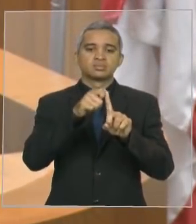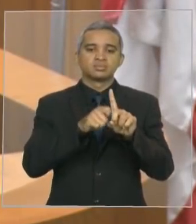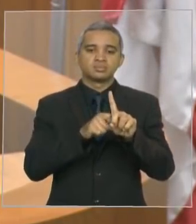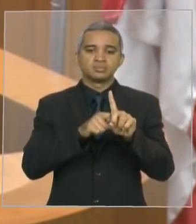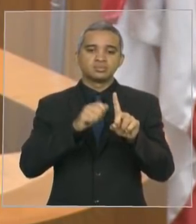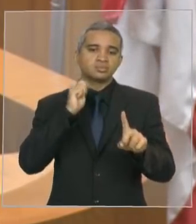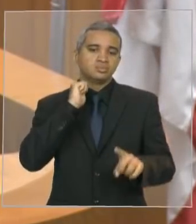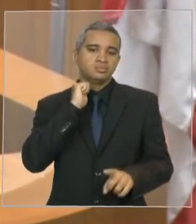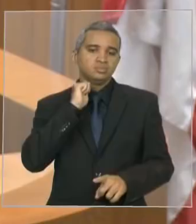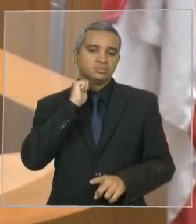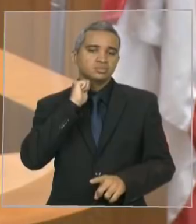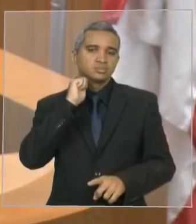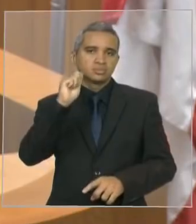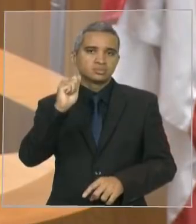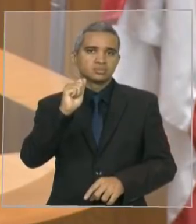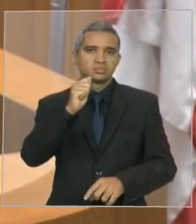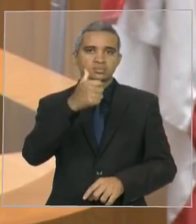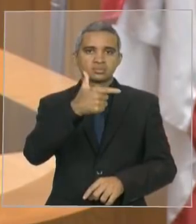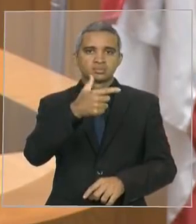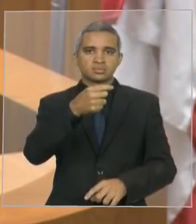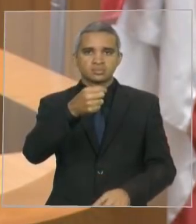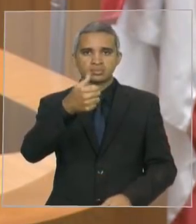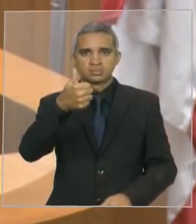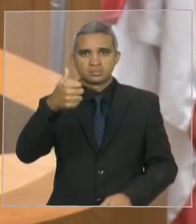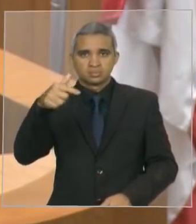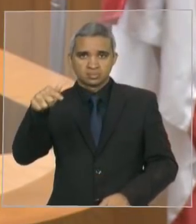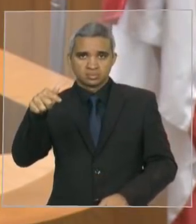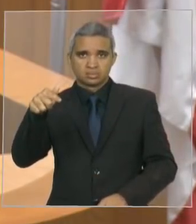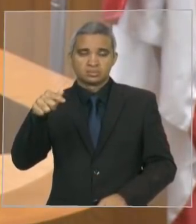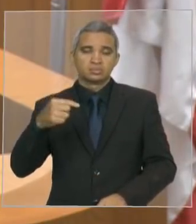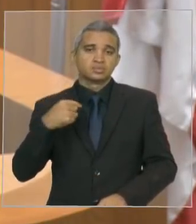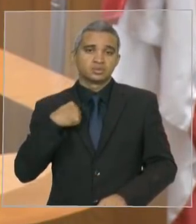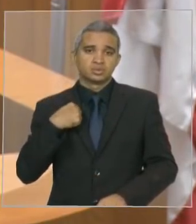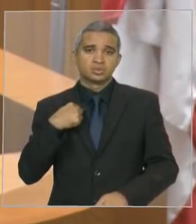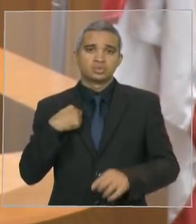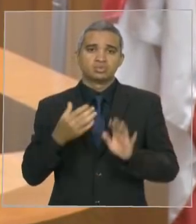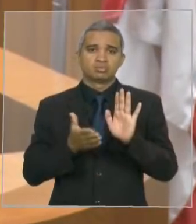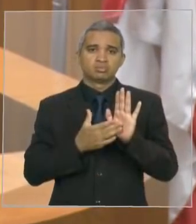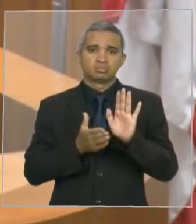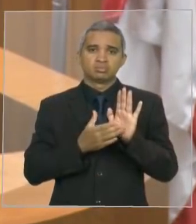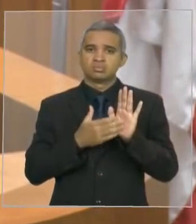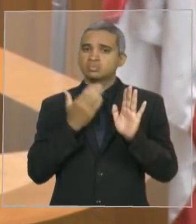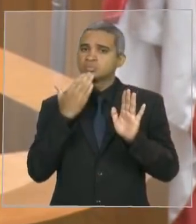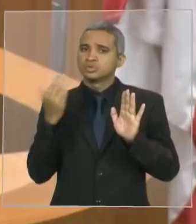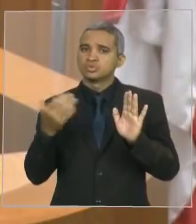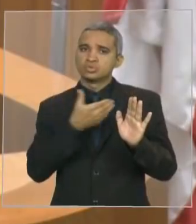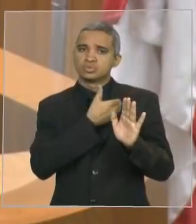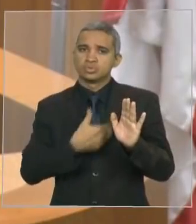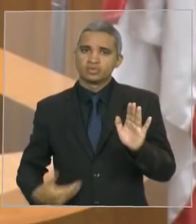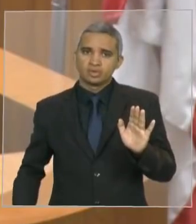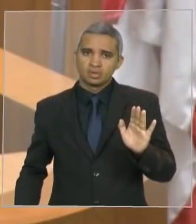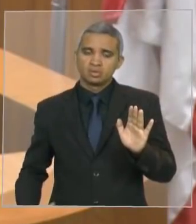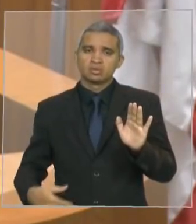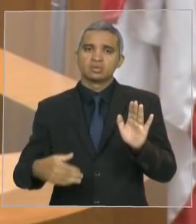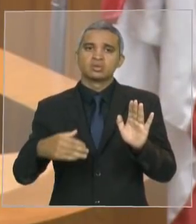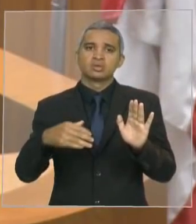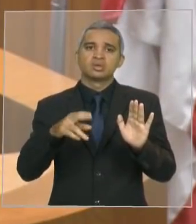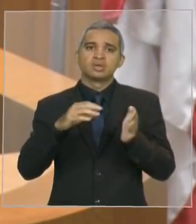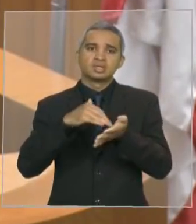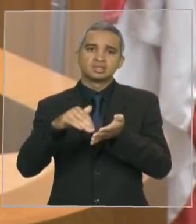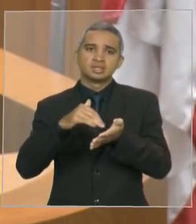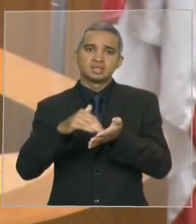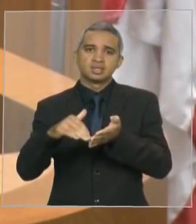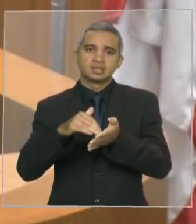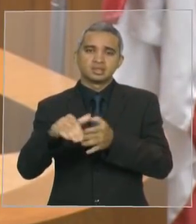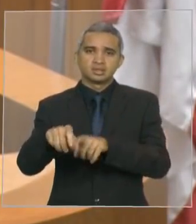2017, eu fiz uma indicação pedindo ao governador, através da Secretaria de Agricultura do